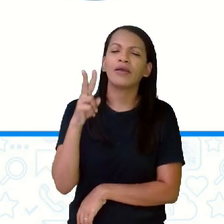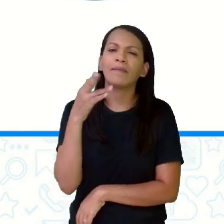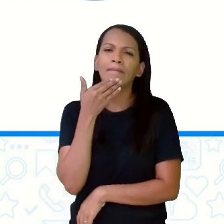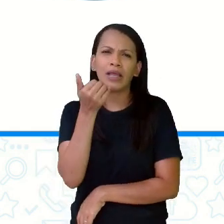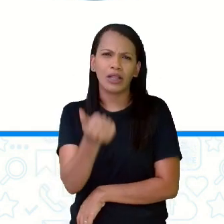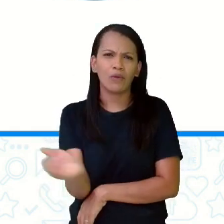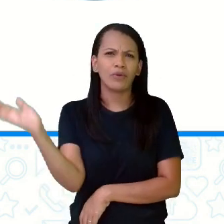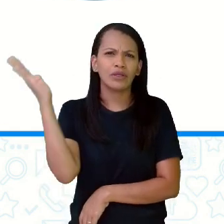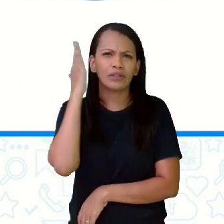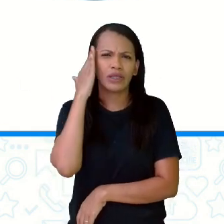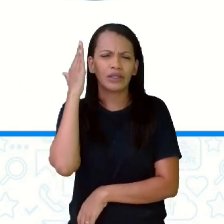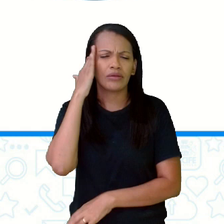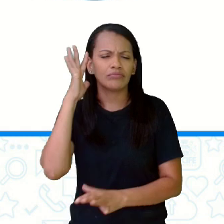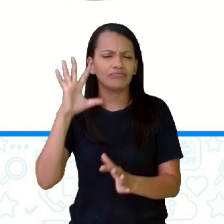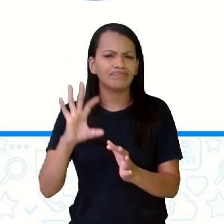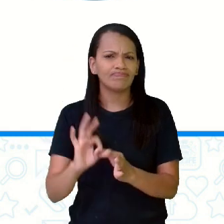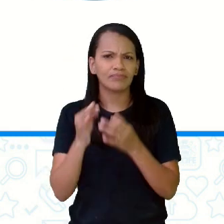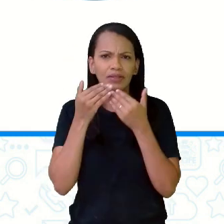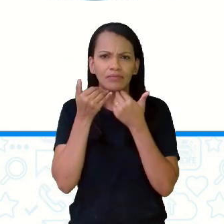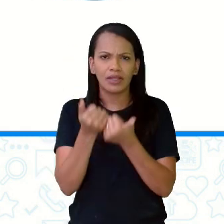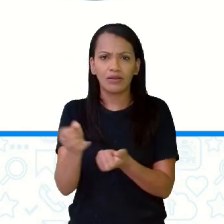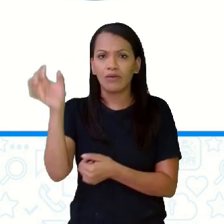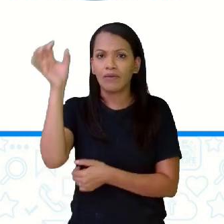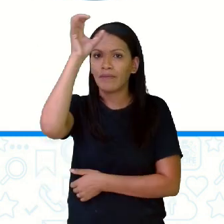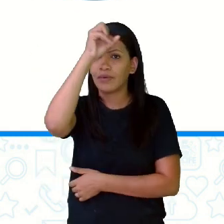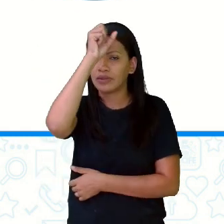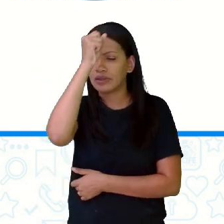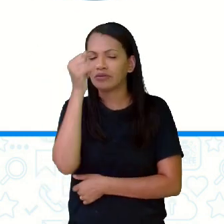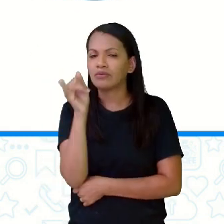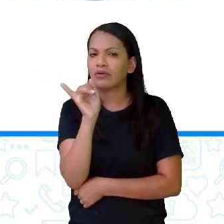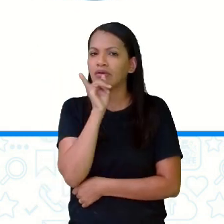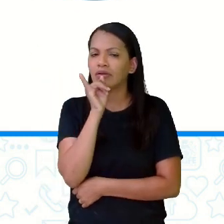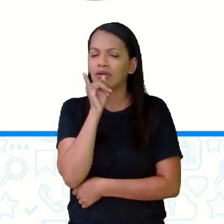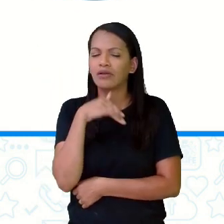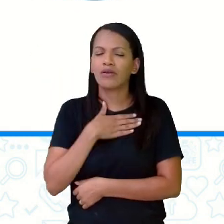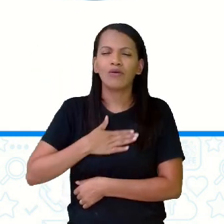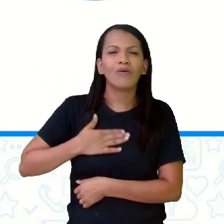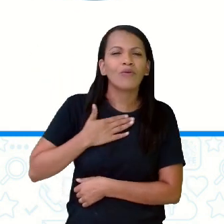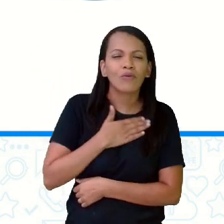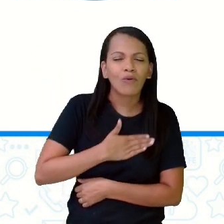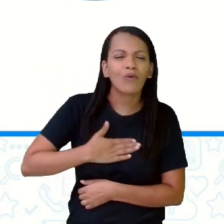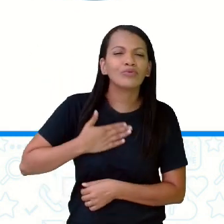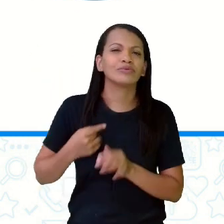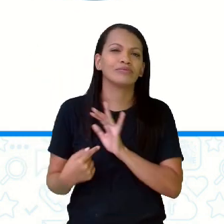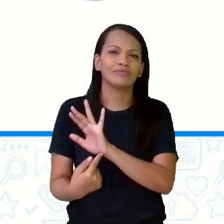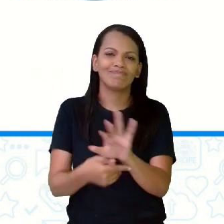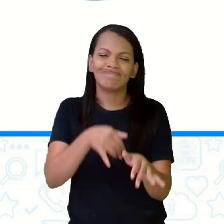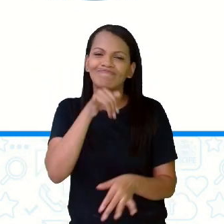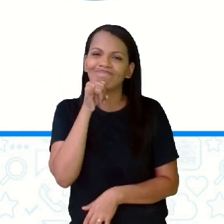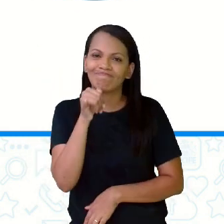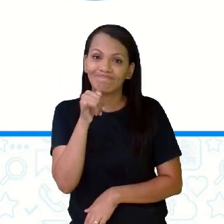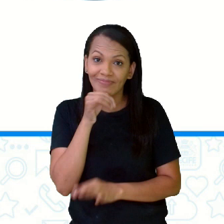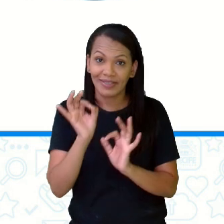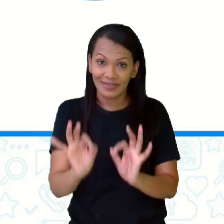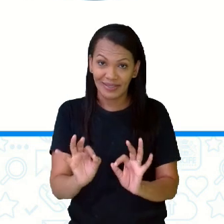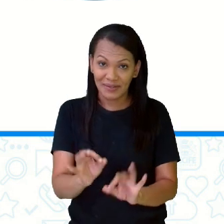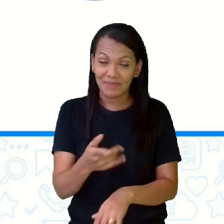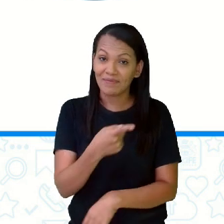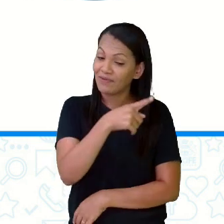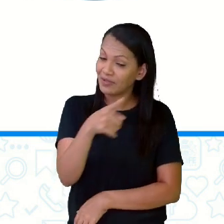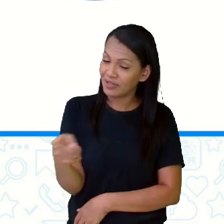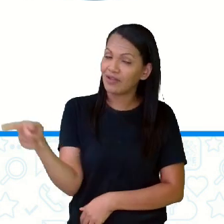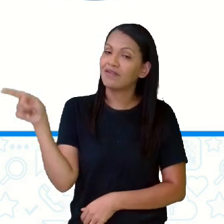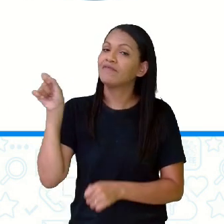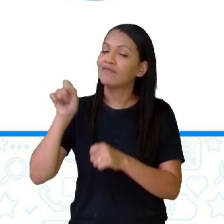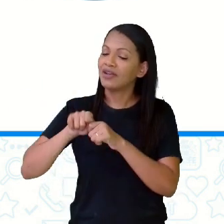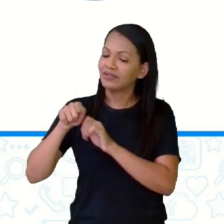melhor aí. Tá certo? O aprendizado fica melhor através de exemplos. Eu gosto muito de trabalhar através dos exemplos. Vocês vão